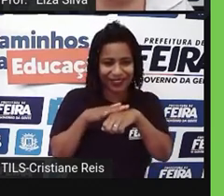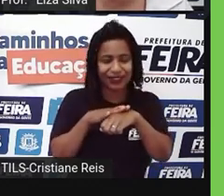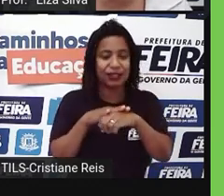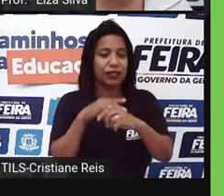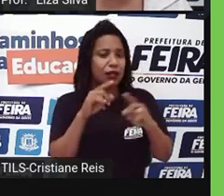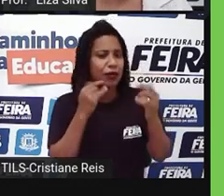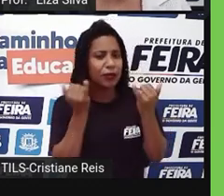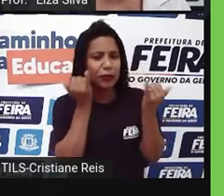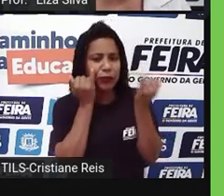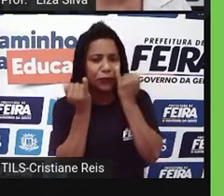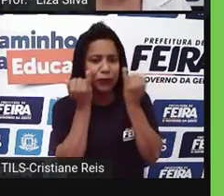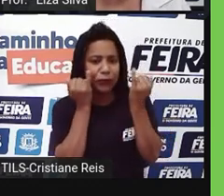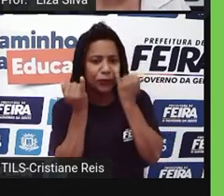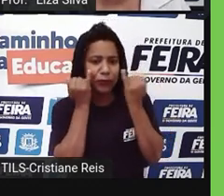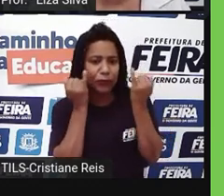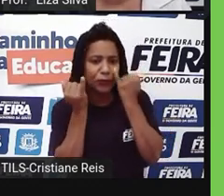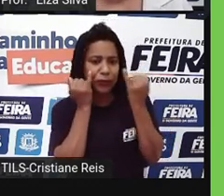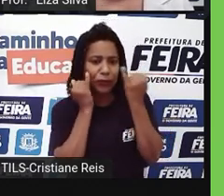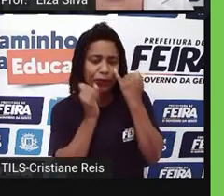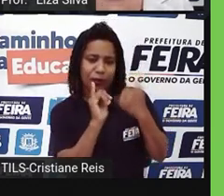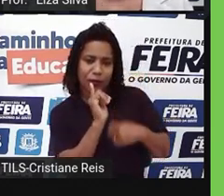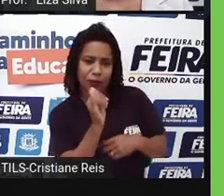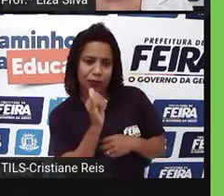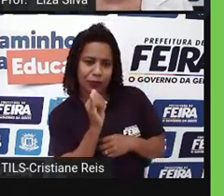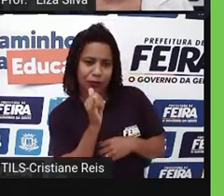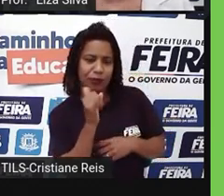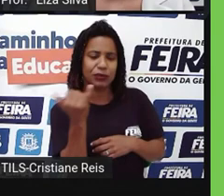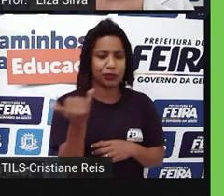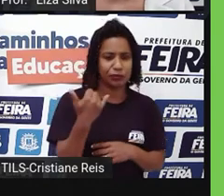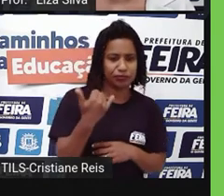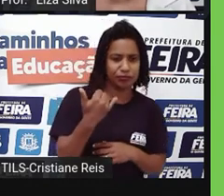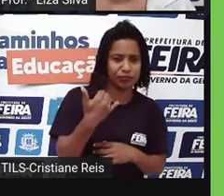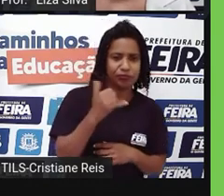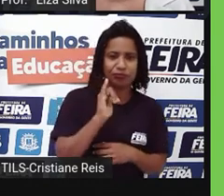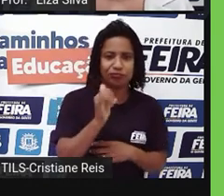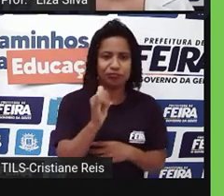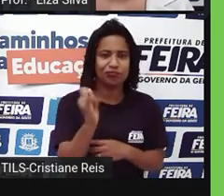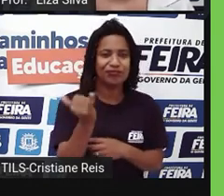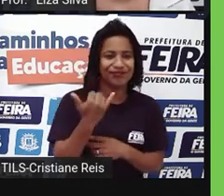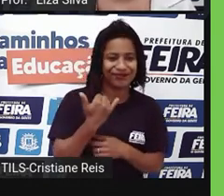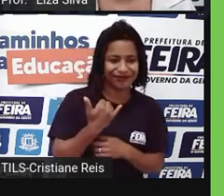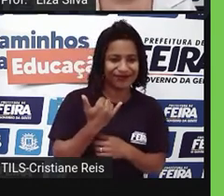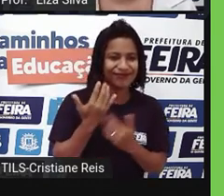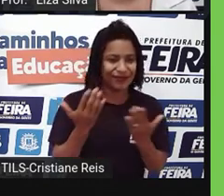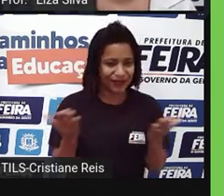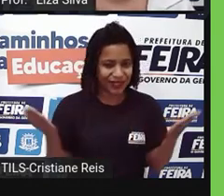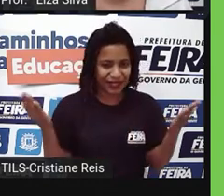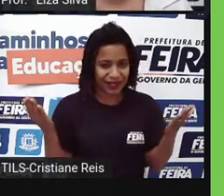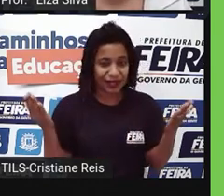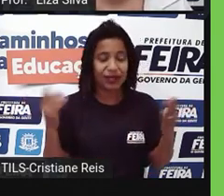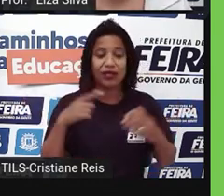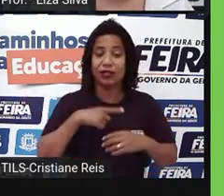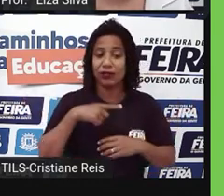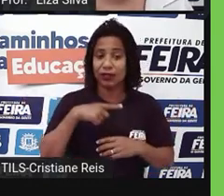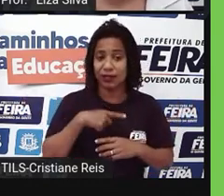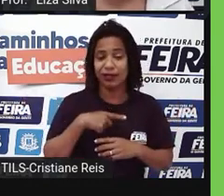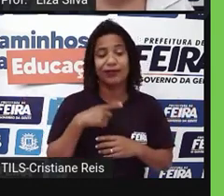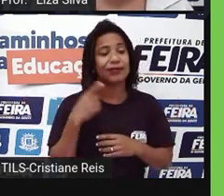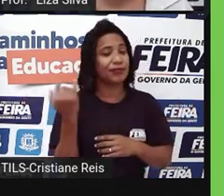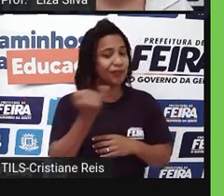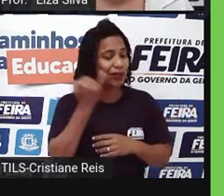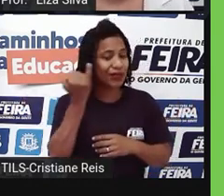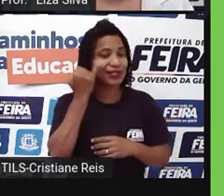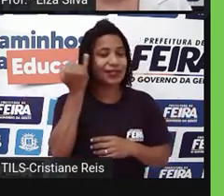de informações entre pessoas. Então, gente, além das marcas de oralidade que surgem, que é muito